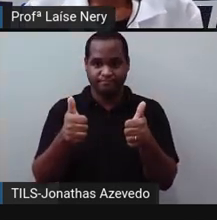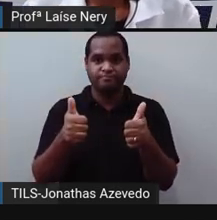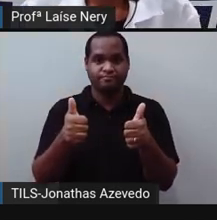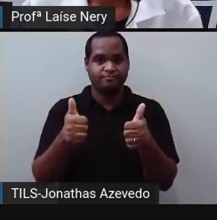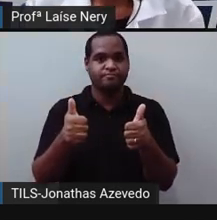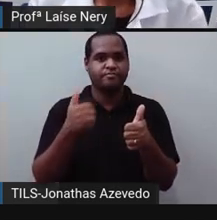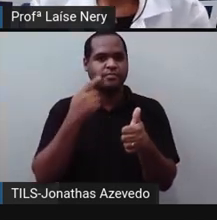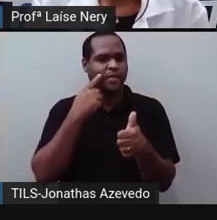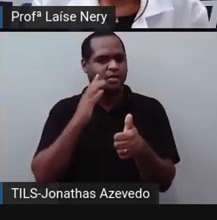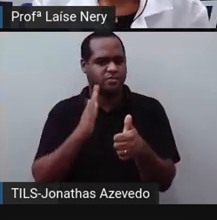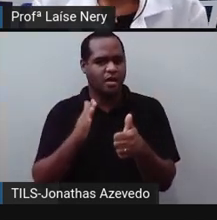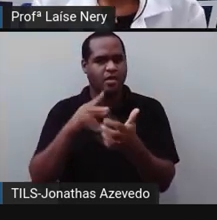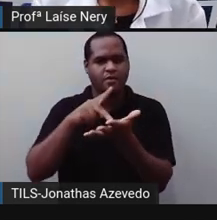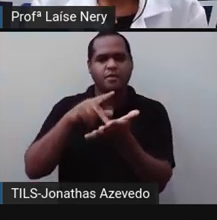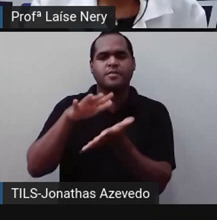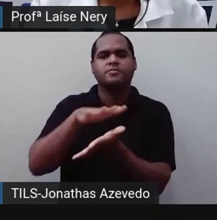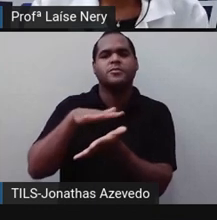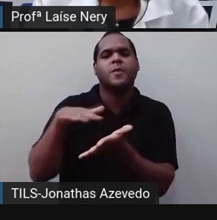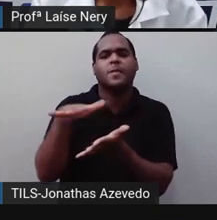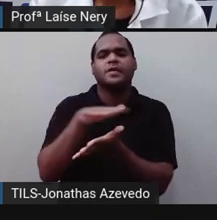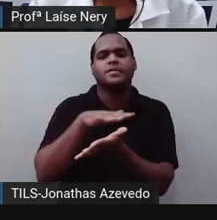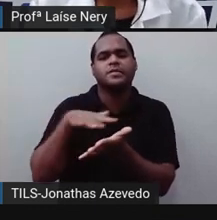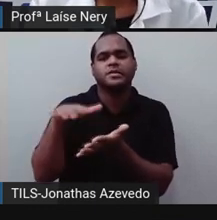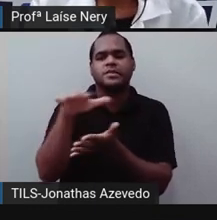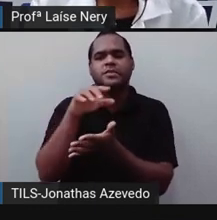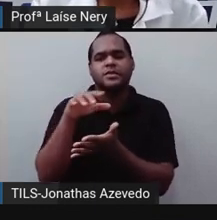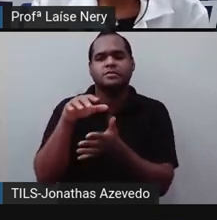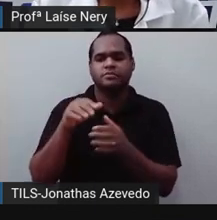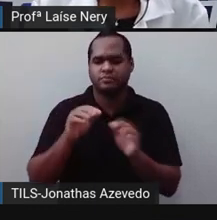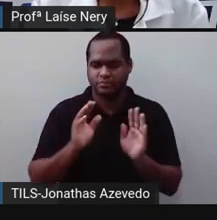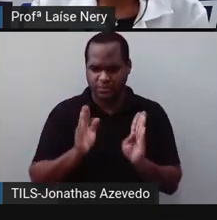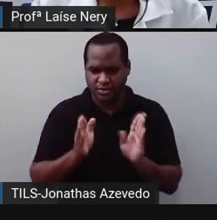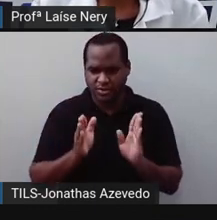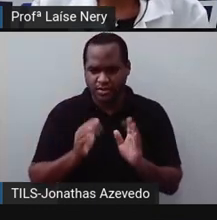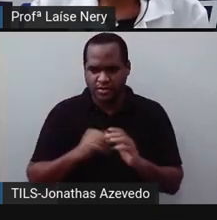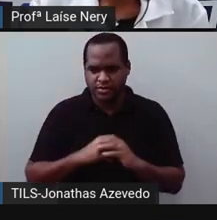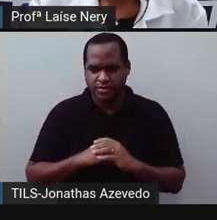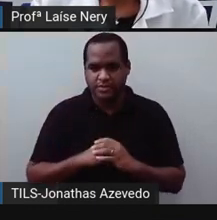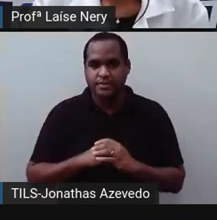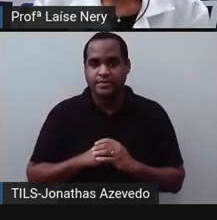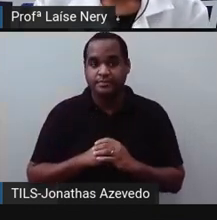Primeiro, você já ouviu falar em geometria espacial?